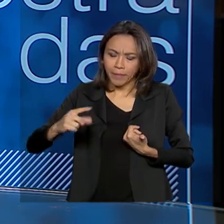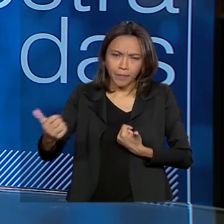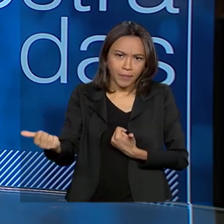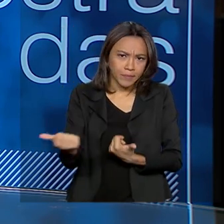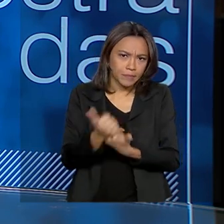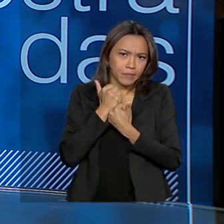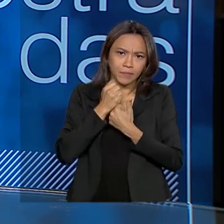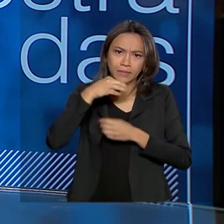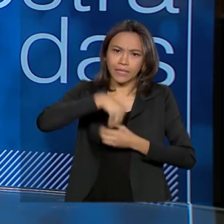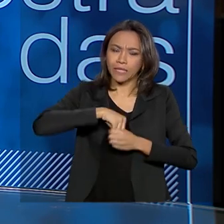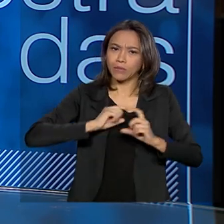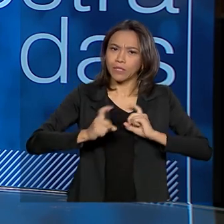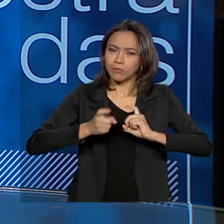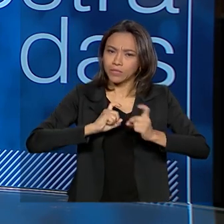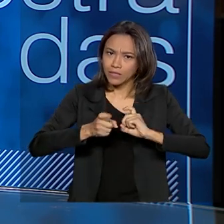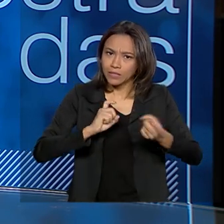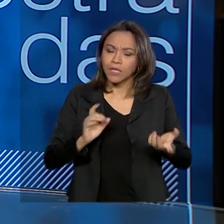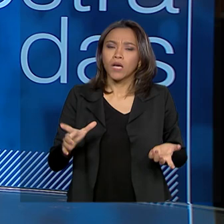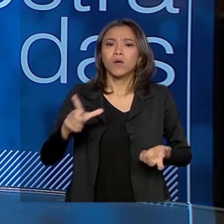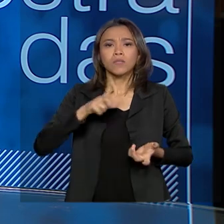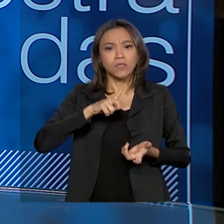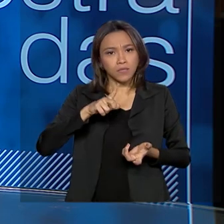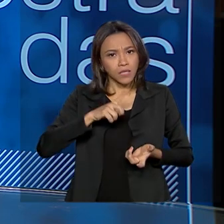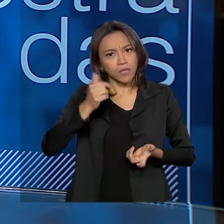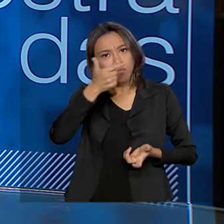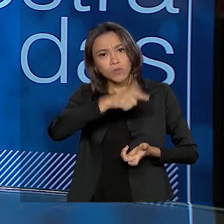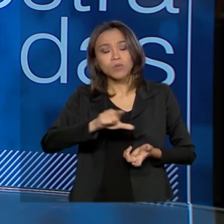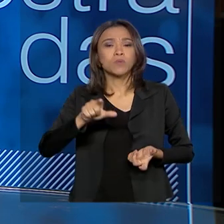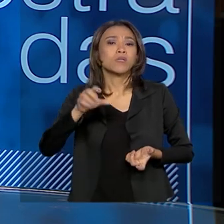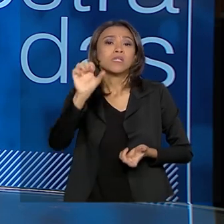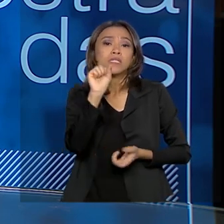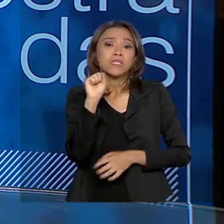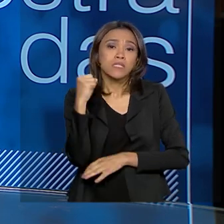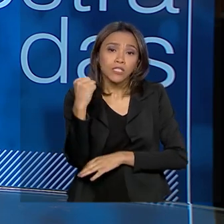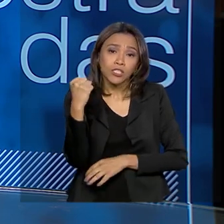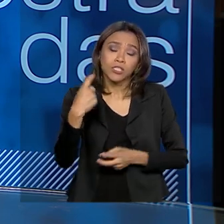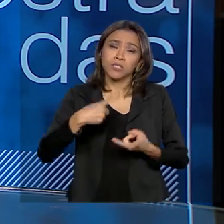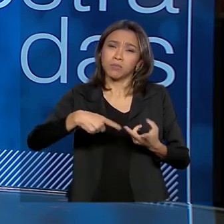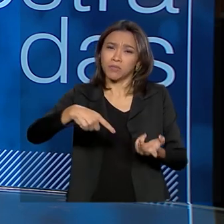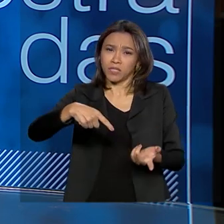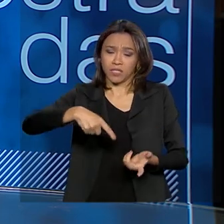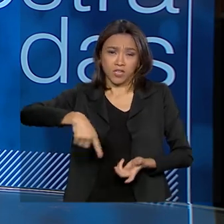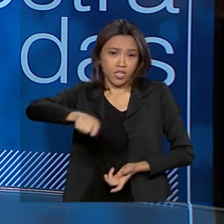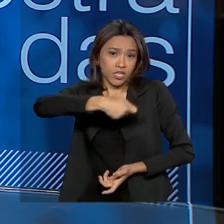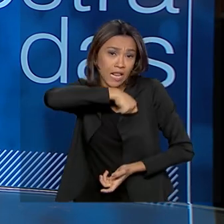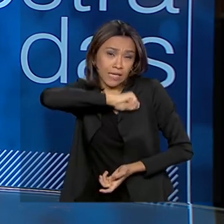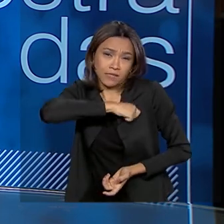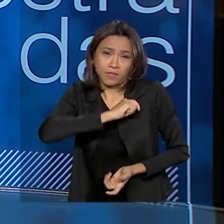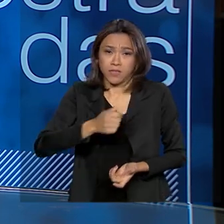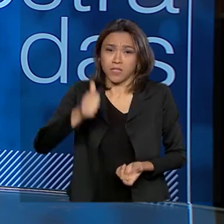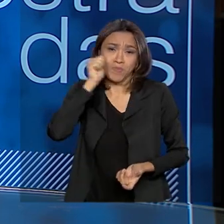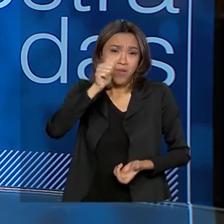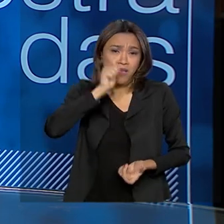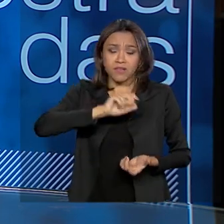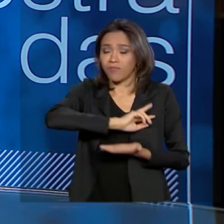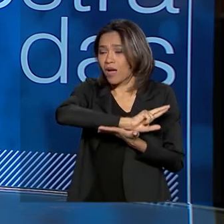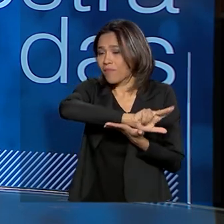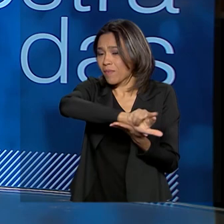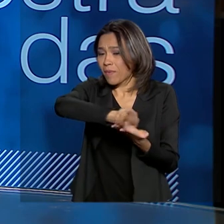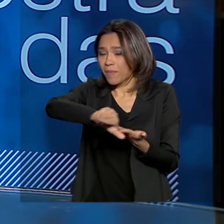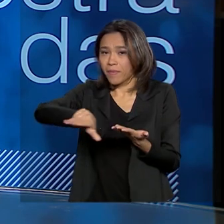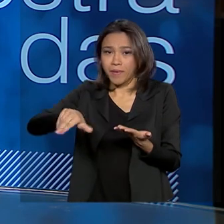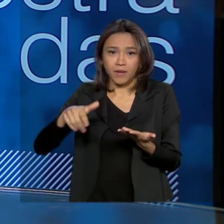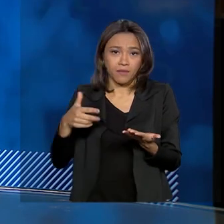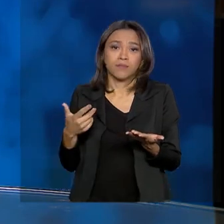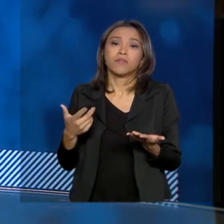gestão da polícia, temos superintendente no estado de Sergipe, chefes de delegacia, enfim, elas estão em todas as atividades, né?